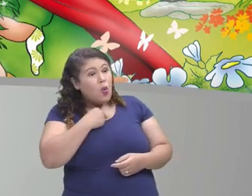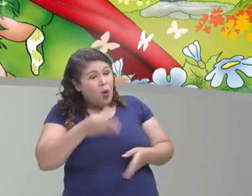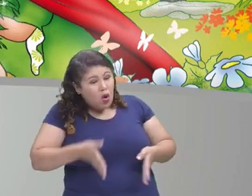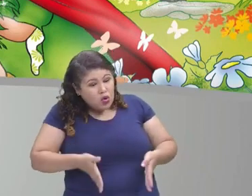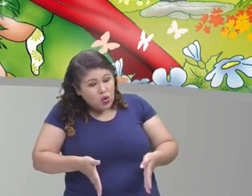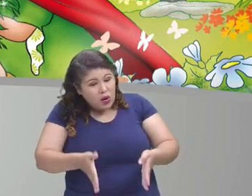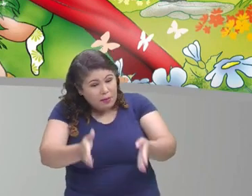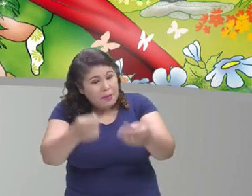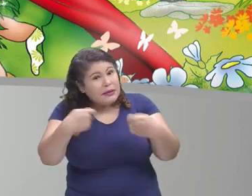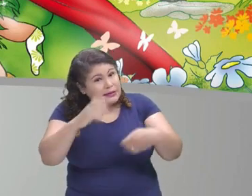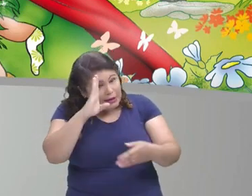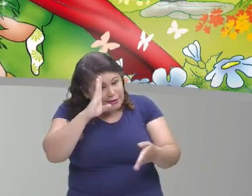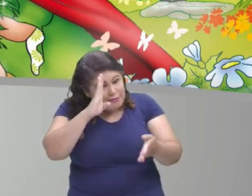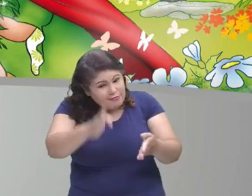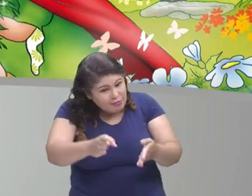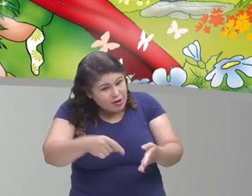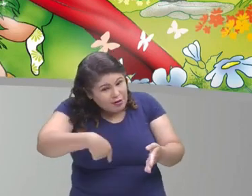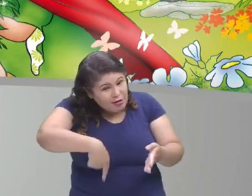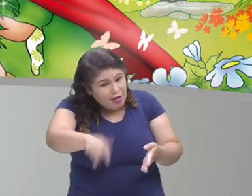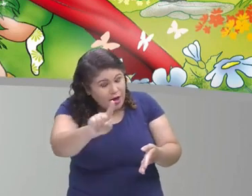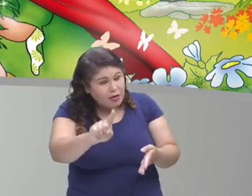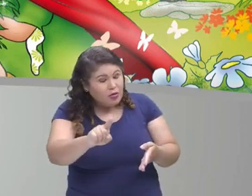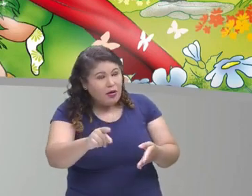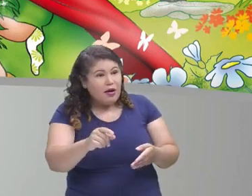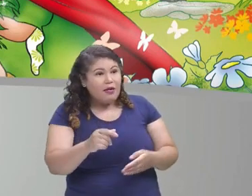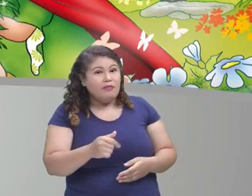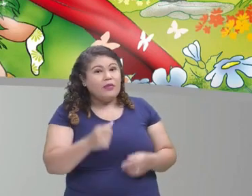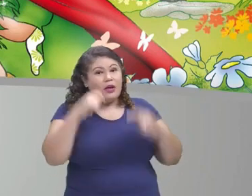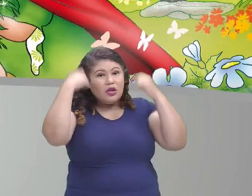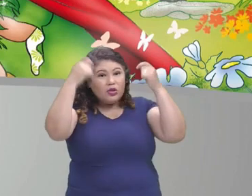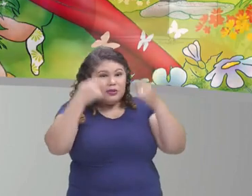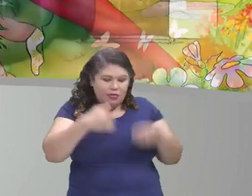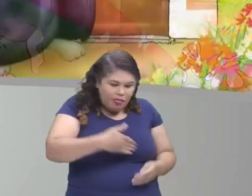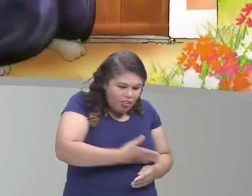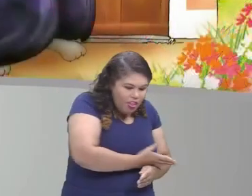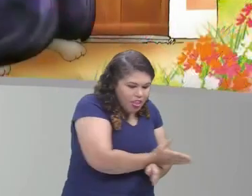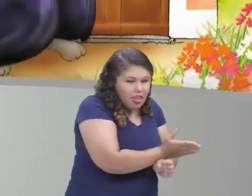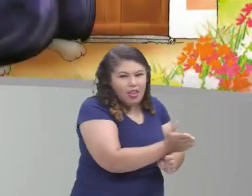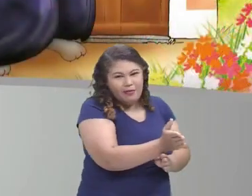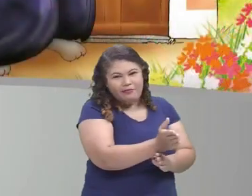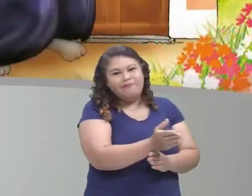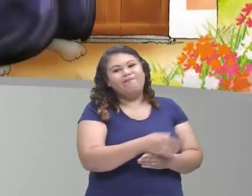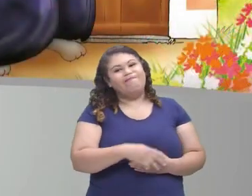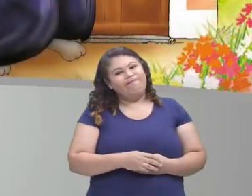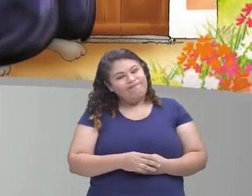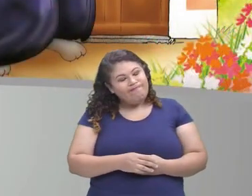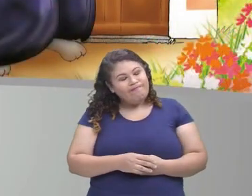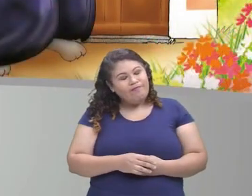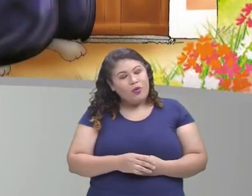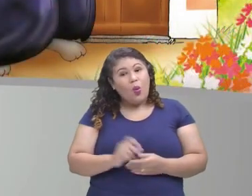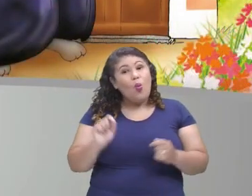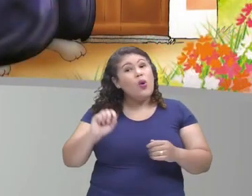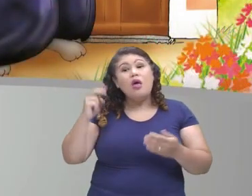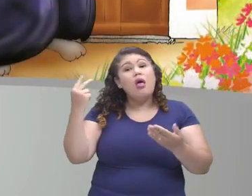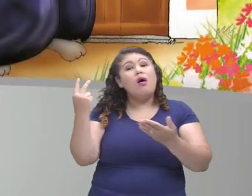do caminho da casa da sua vovó. E foi então que algo surpreendente aconteceu. E o